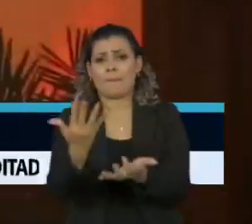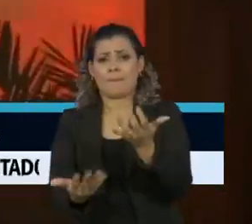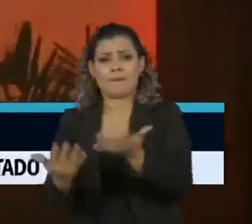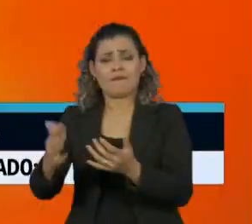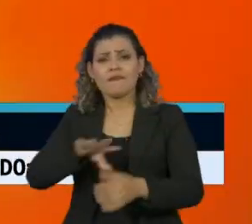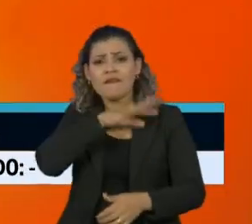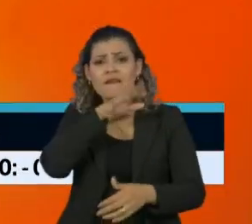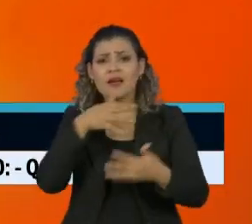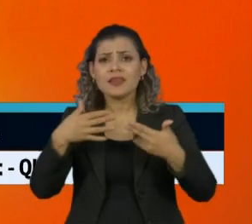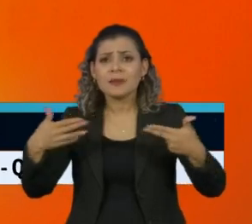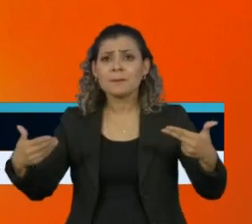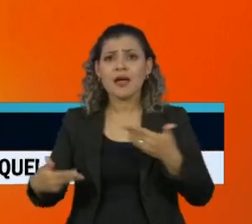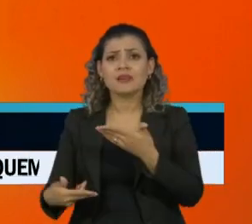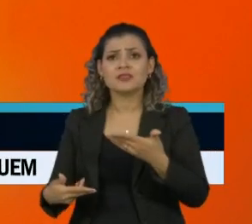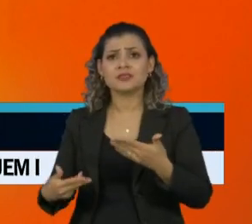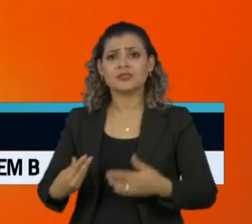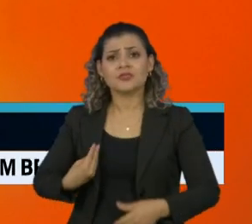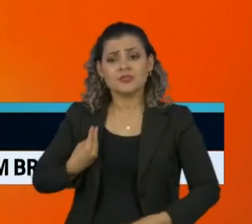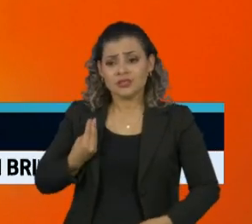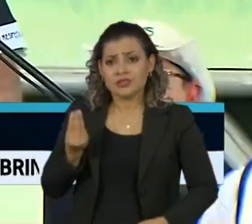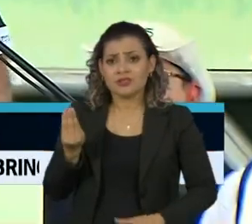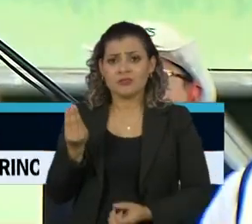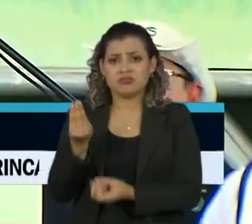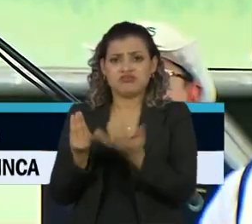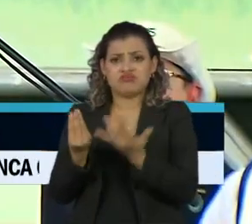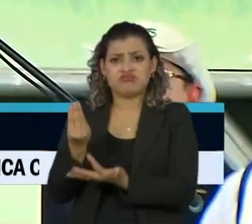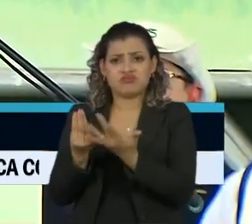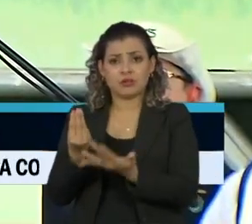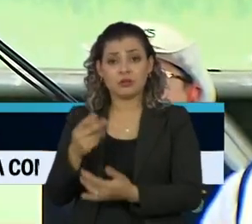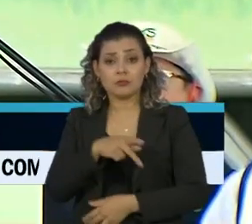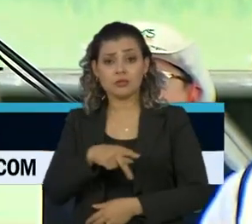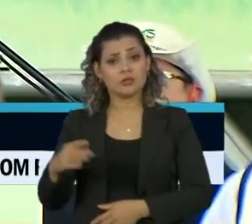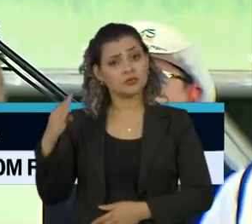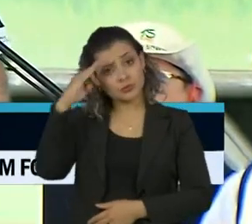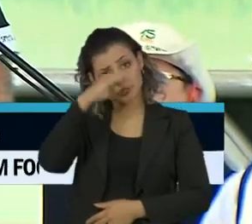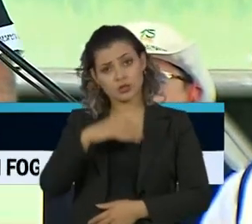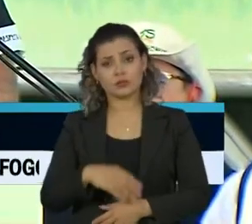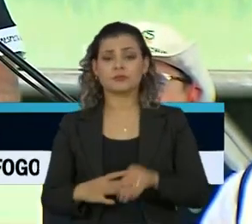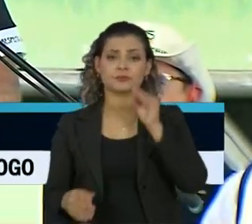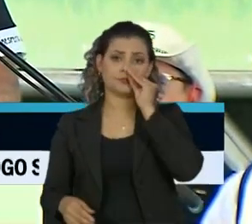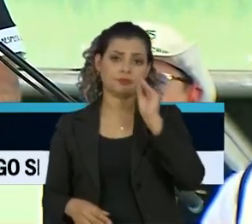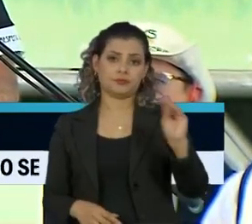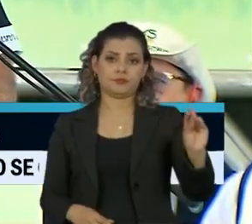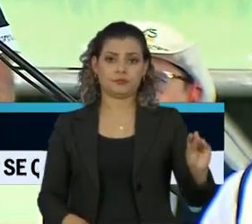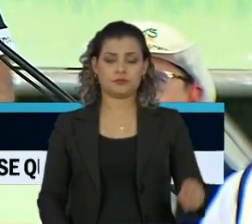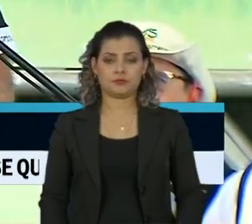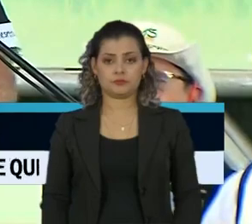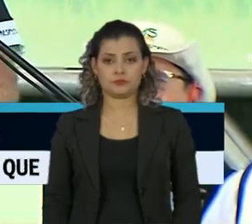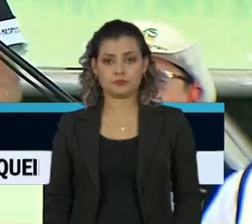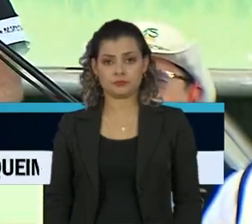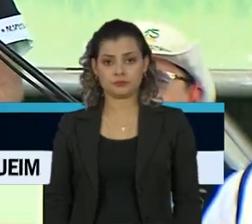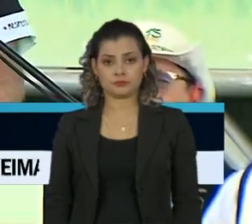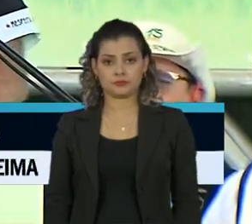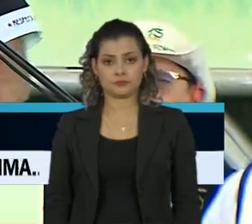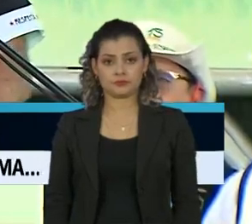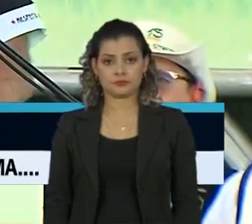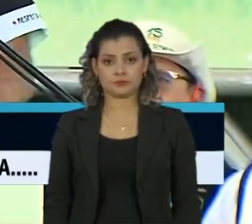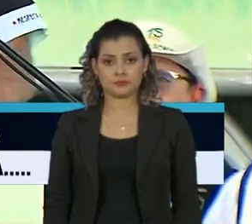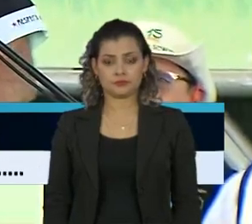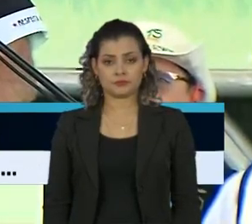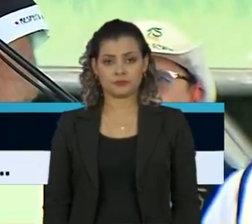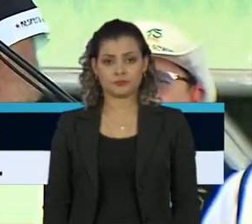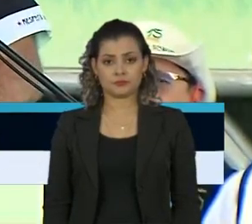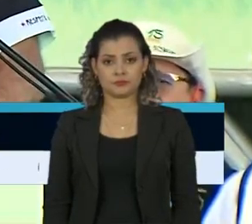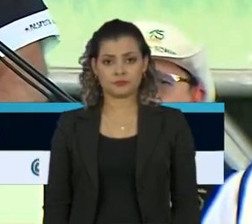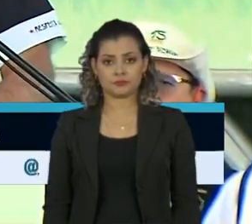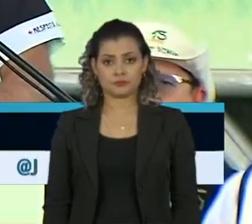animais são queimados vivos. E o presidente da República declarou hoje. O Brasil é o país que mais preserva